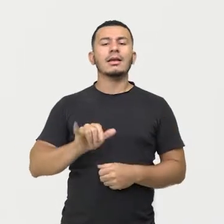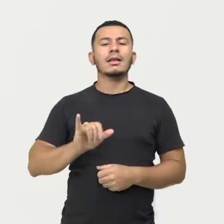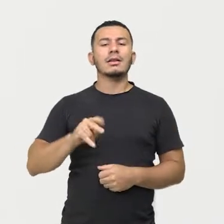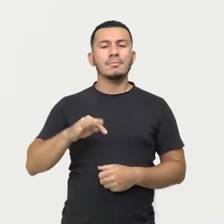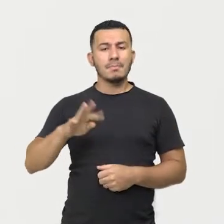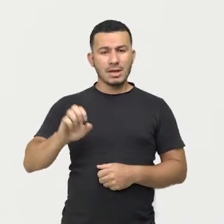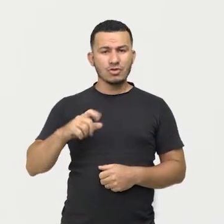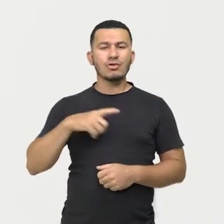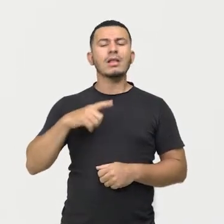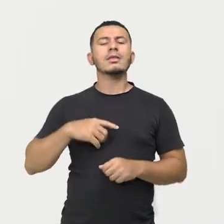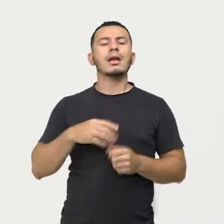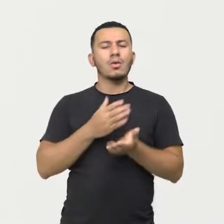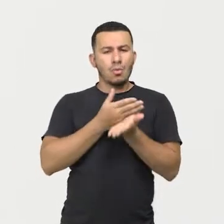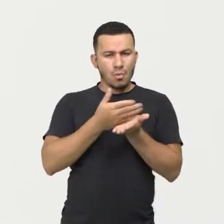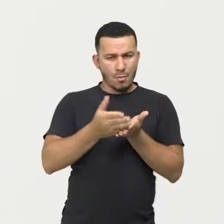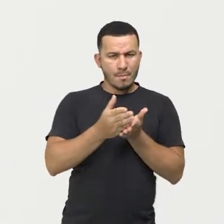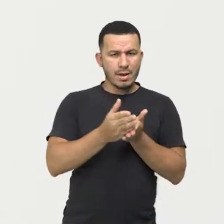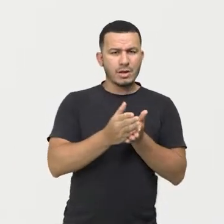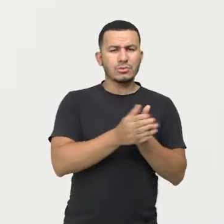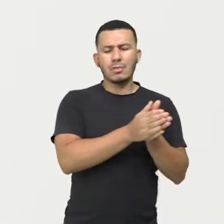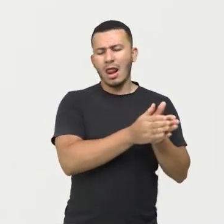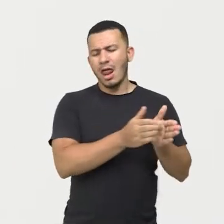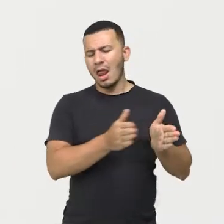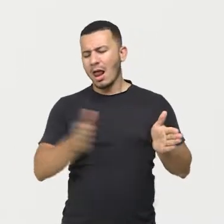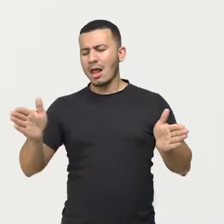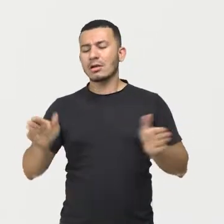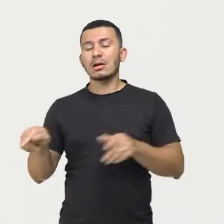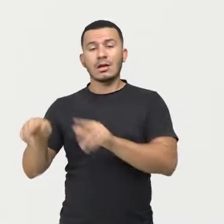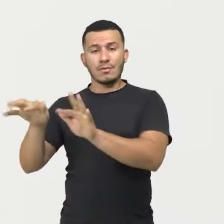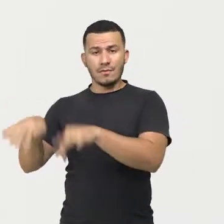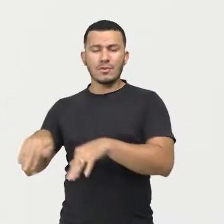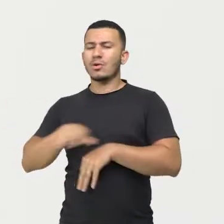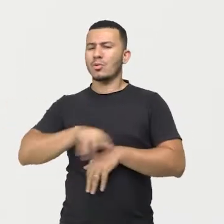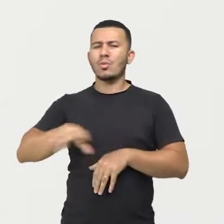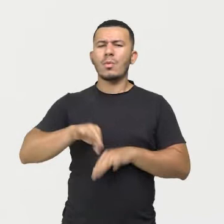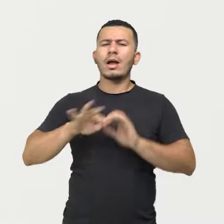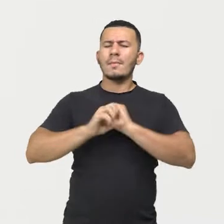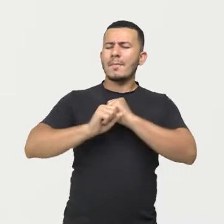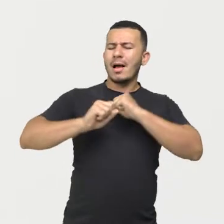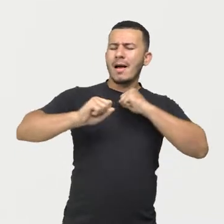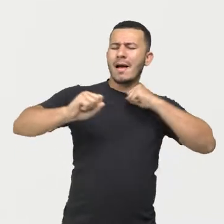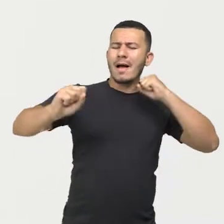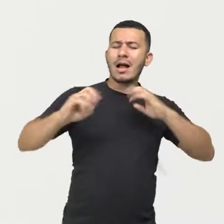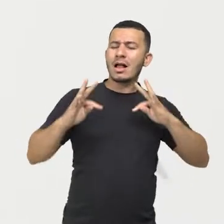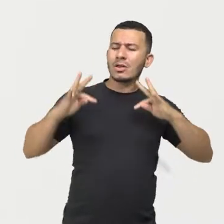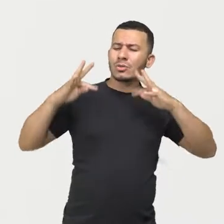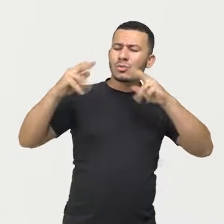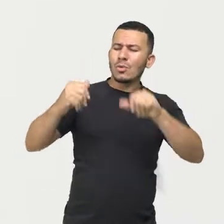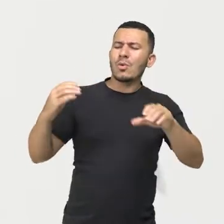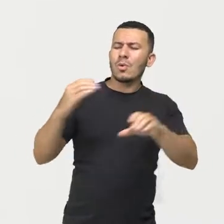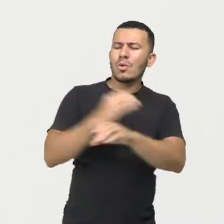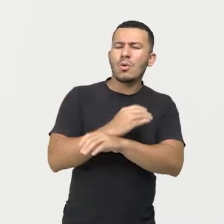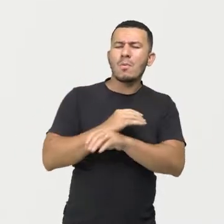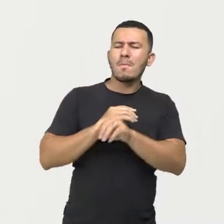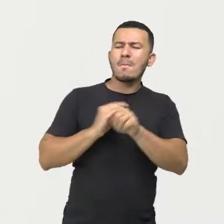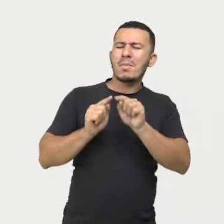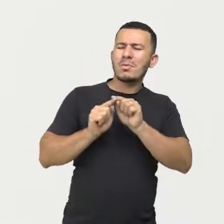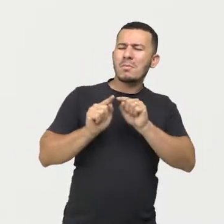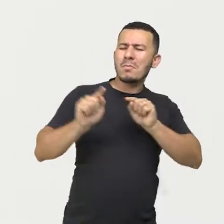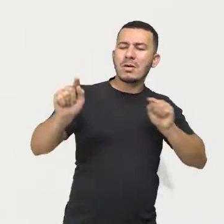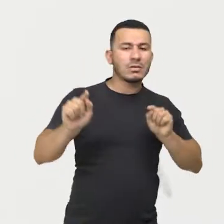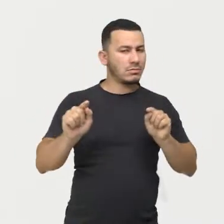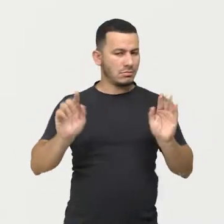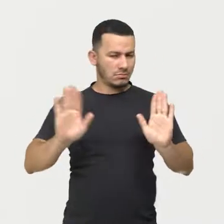Então, ela tem um começo, ela tem um fim. Ela não é simplesmente toda uma área sem limites. Ela vai